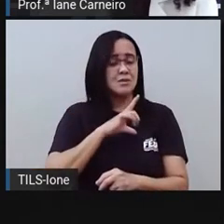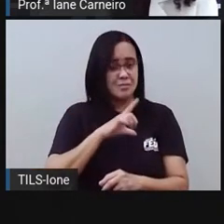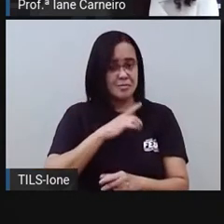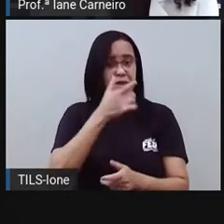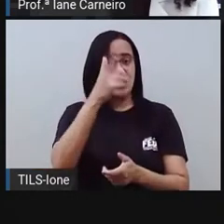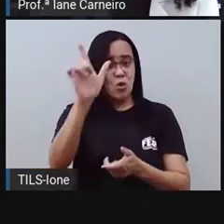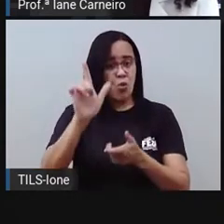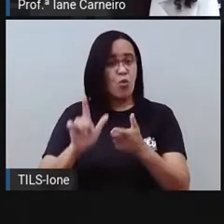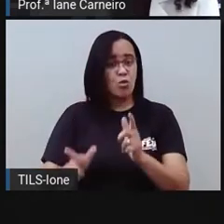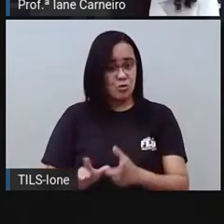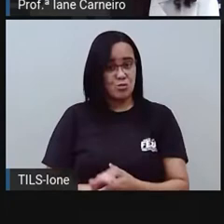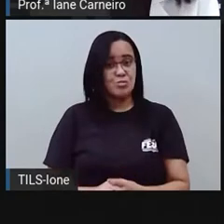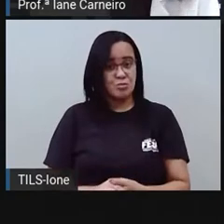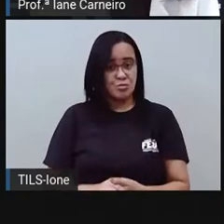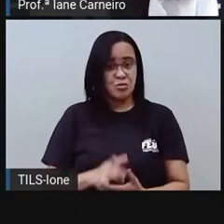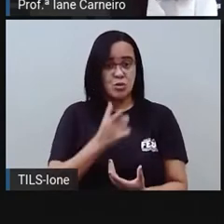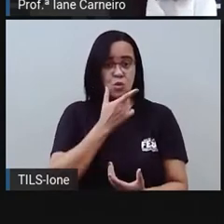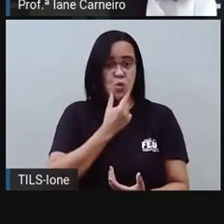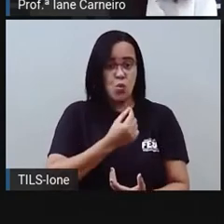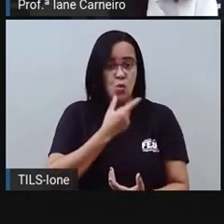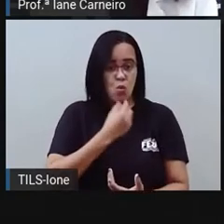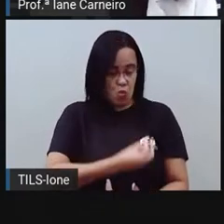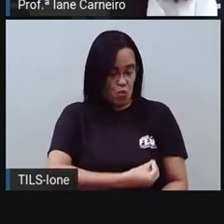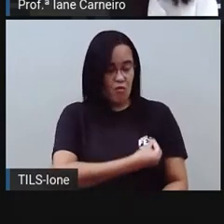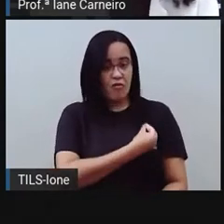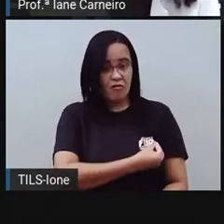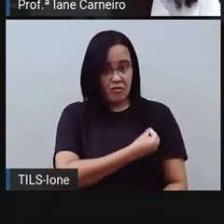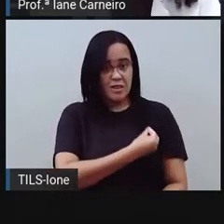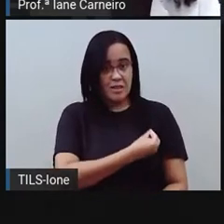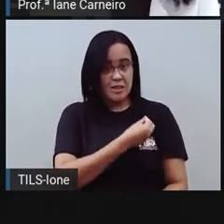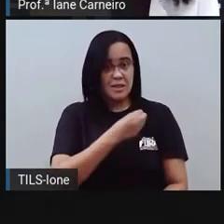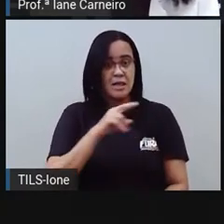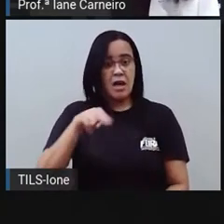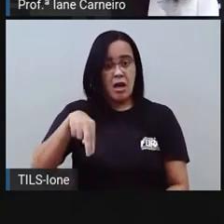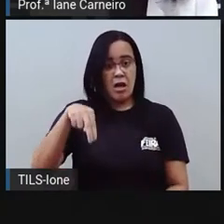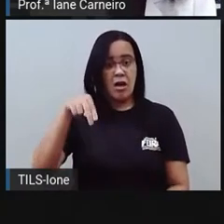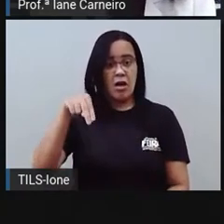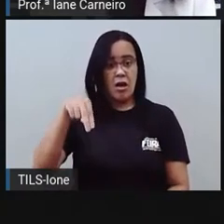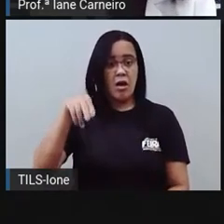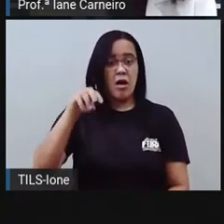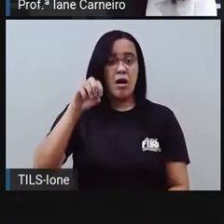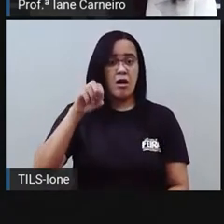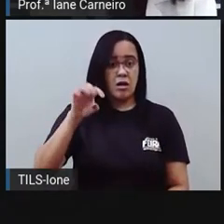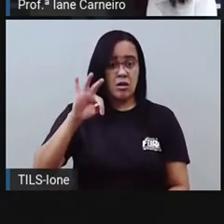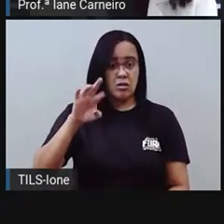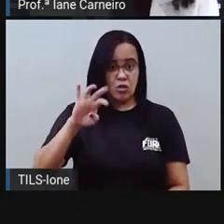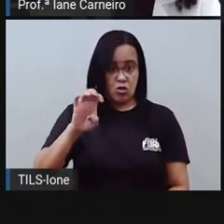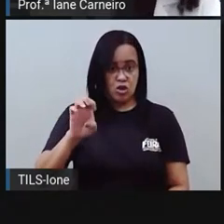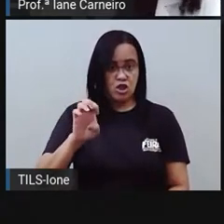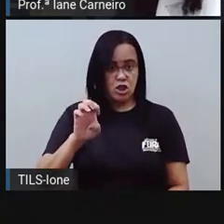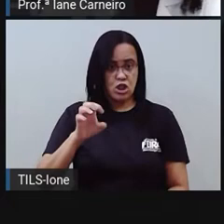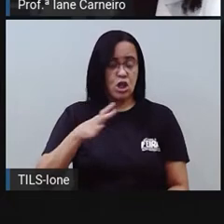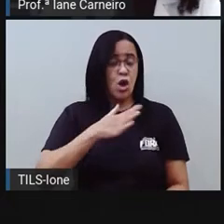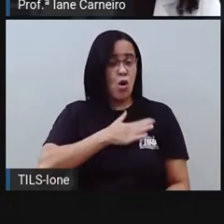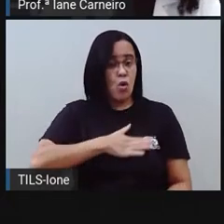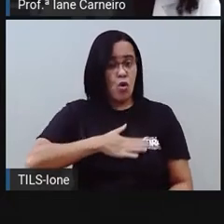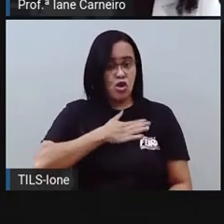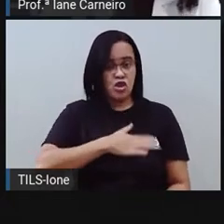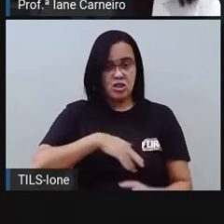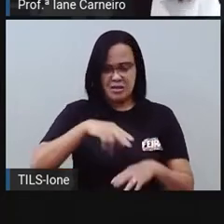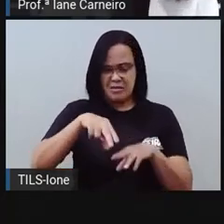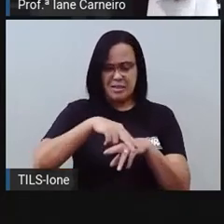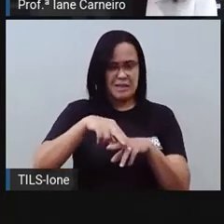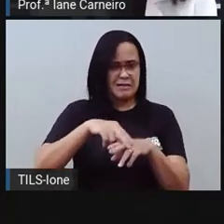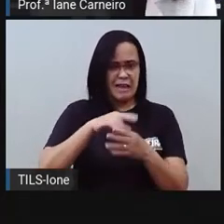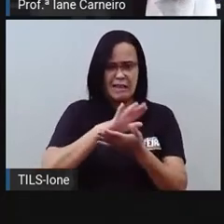Os homenzinhos que viviam no norte gostavam de andar descalços e tomar sorvete,